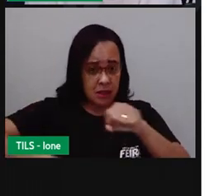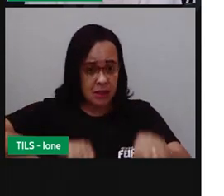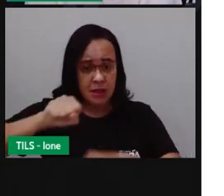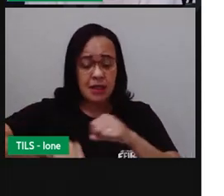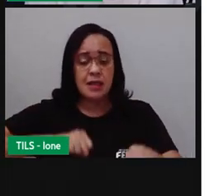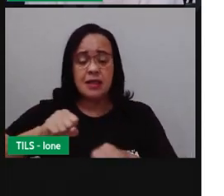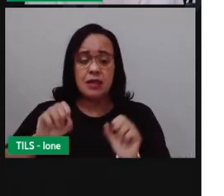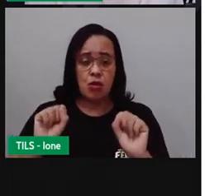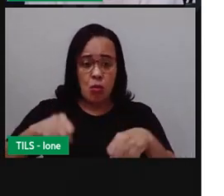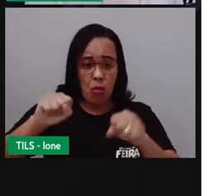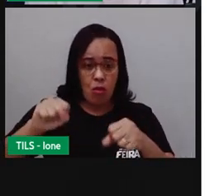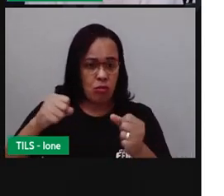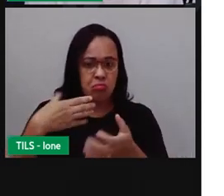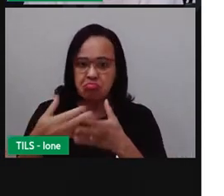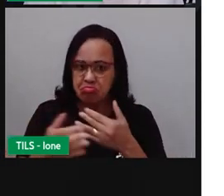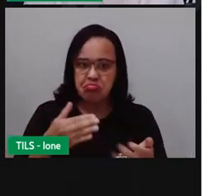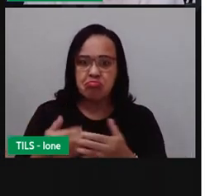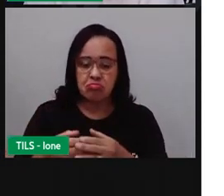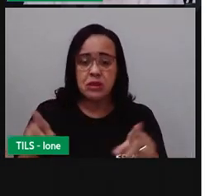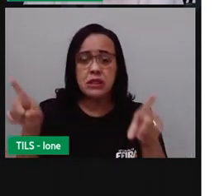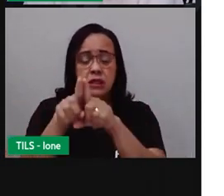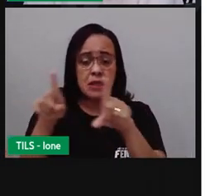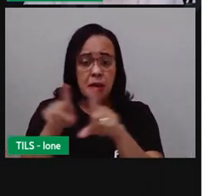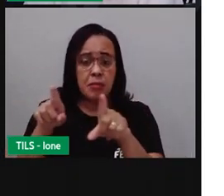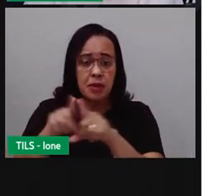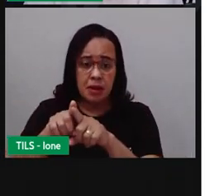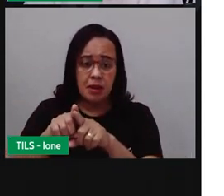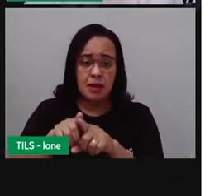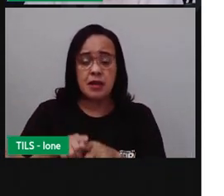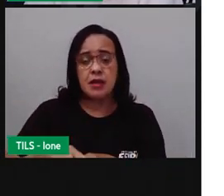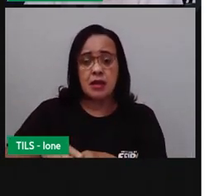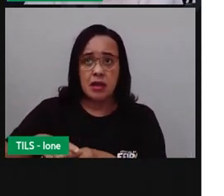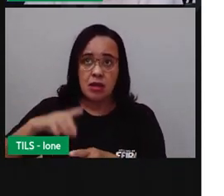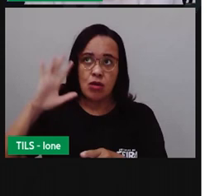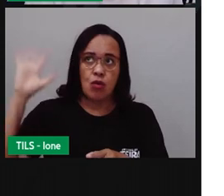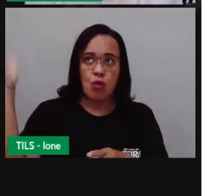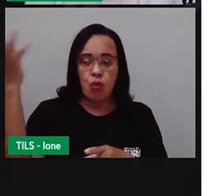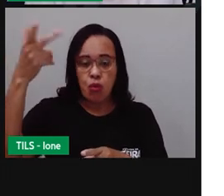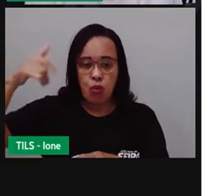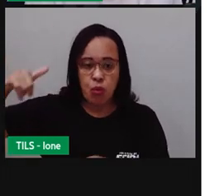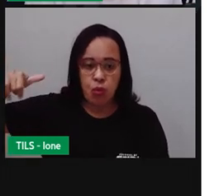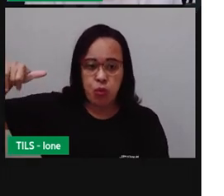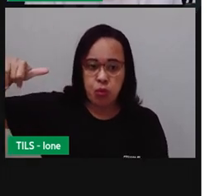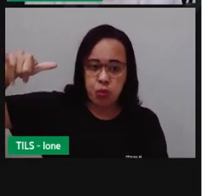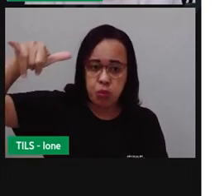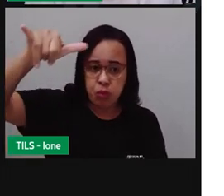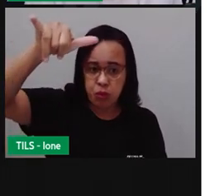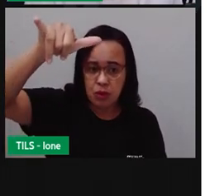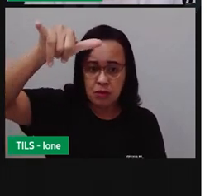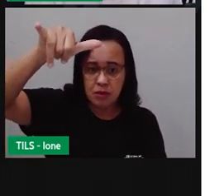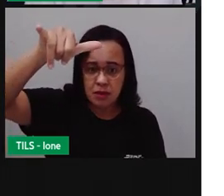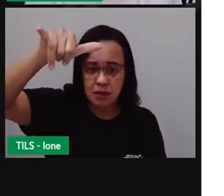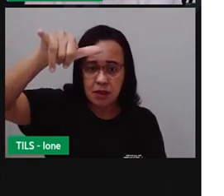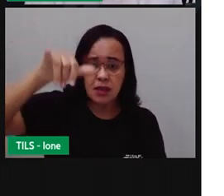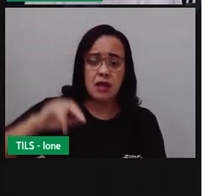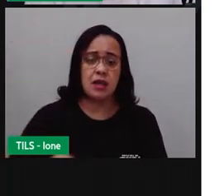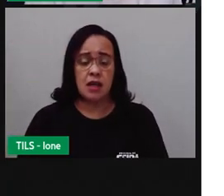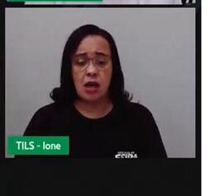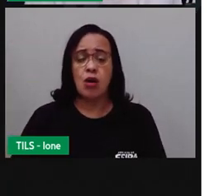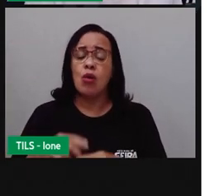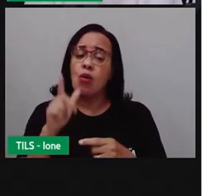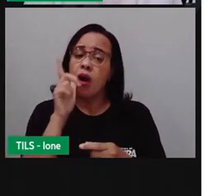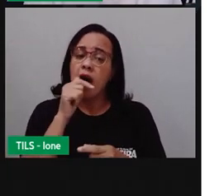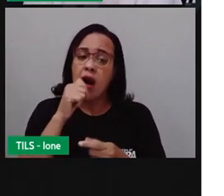o navio, que seria o aquático, o avião, que seria o aéreo, e o trem, que seria o quê? O terrestre,